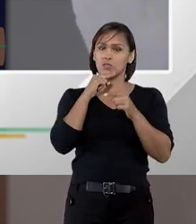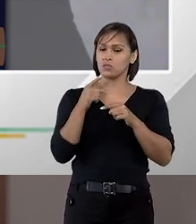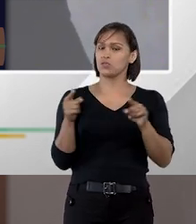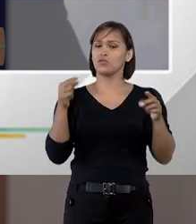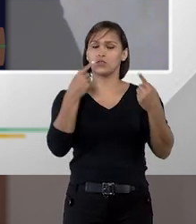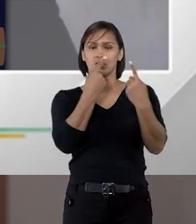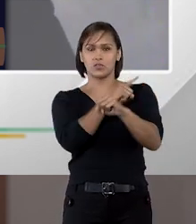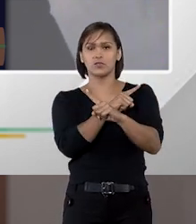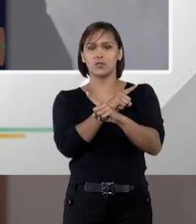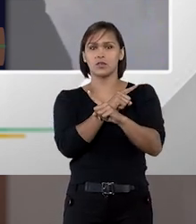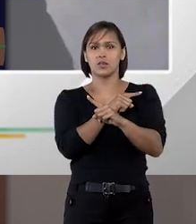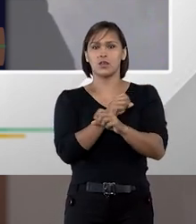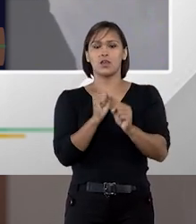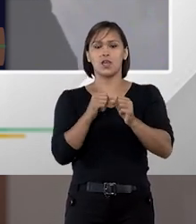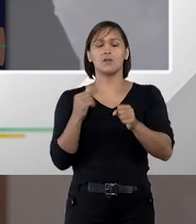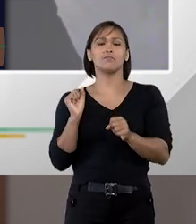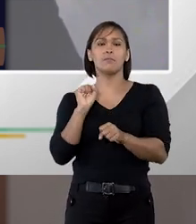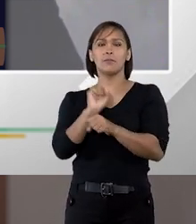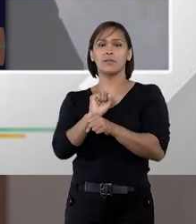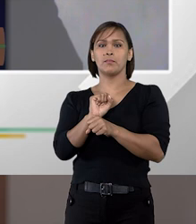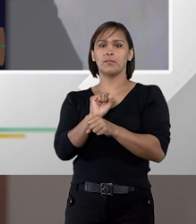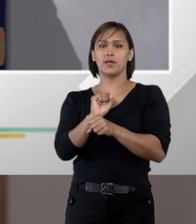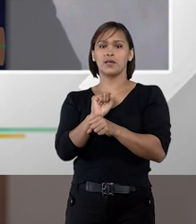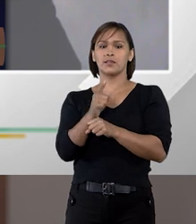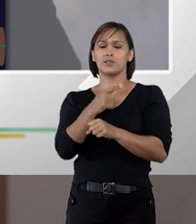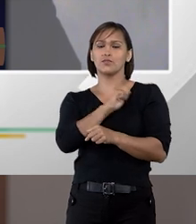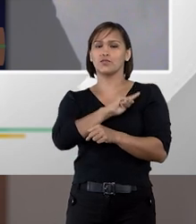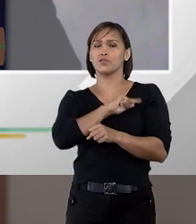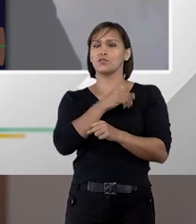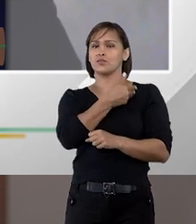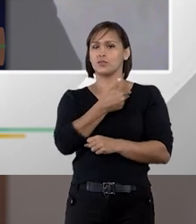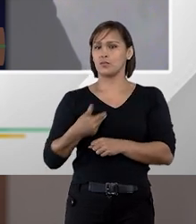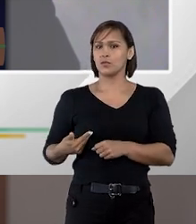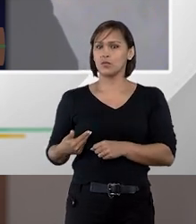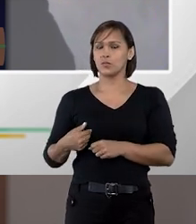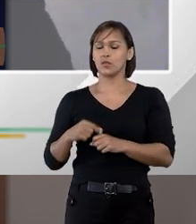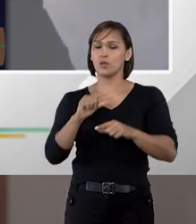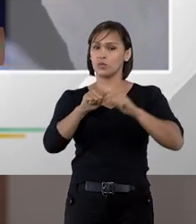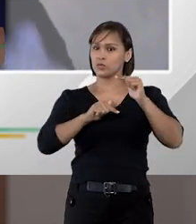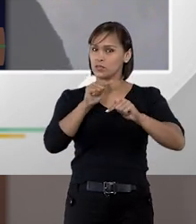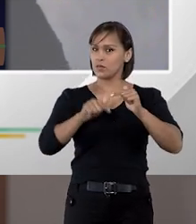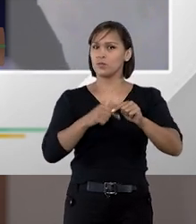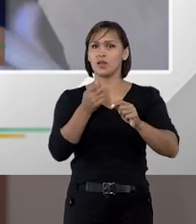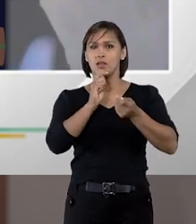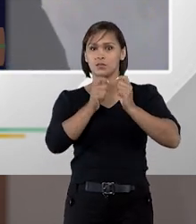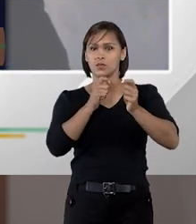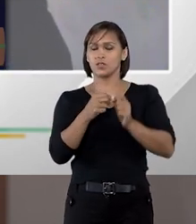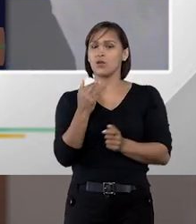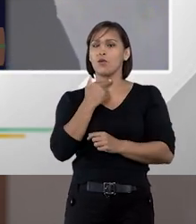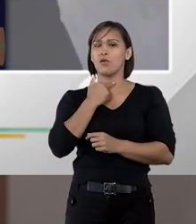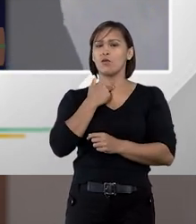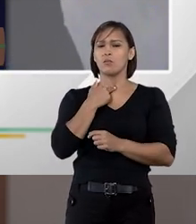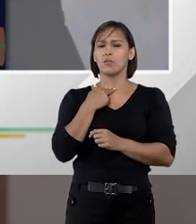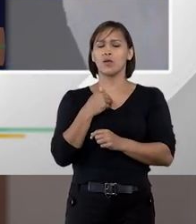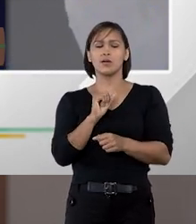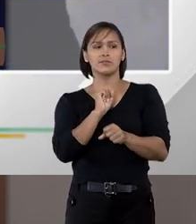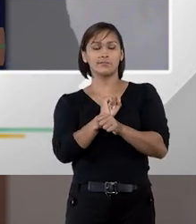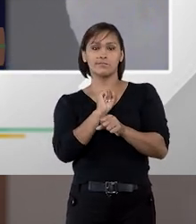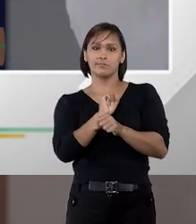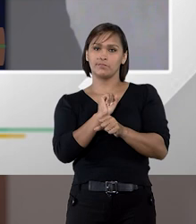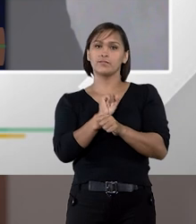as interpretações divergentes congelem o gestor público a atuação administrativa não pode ficar